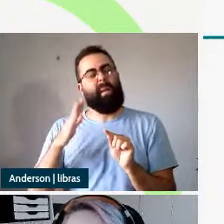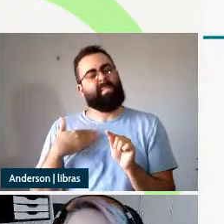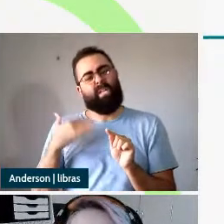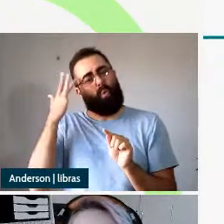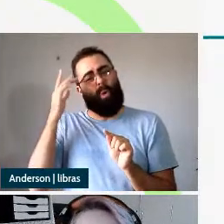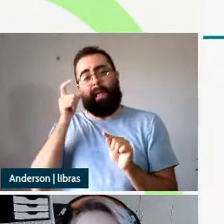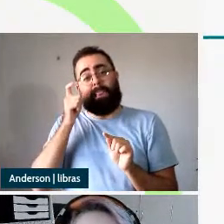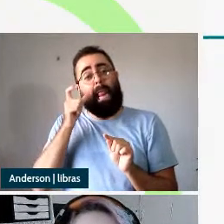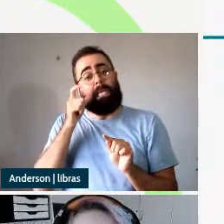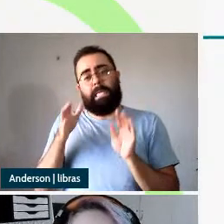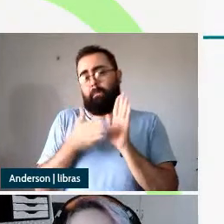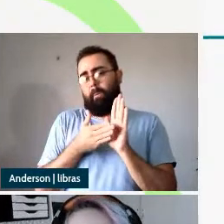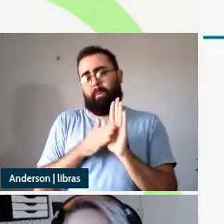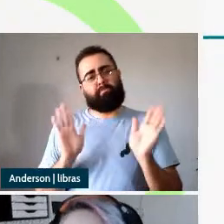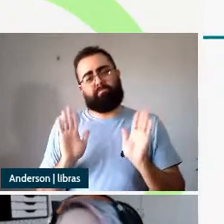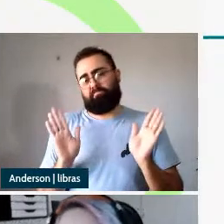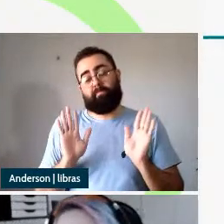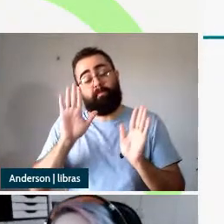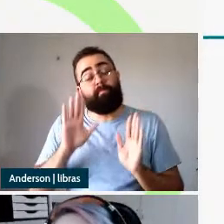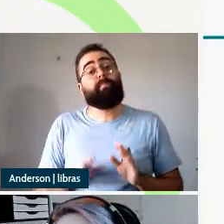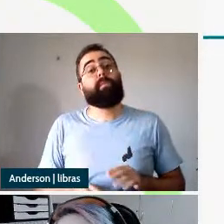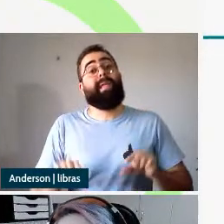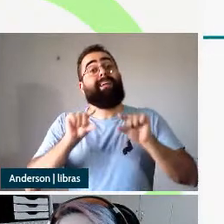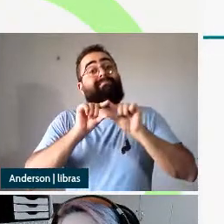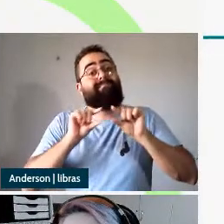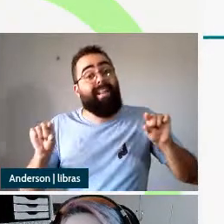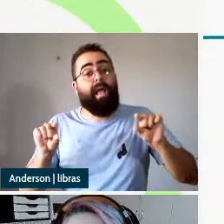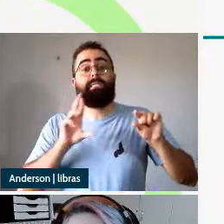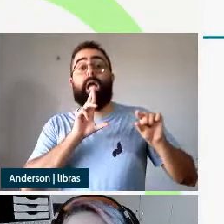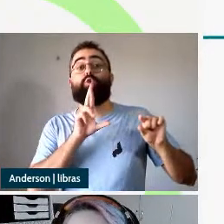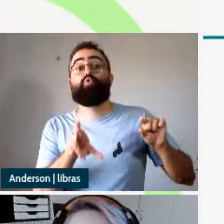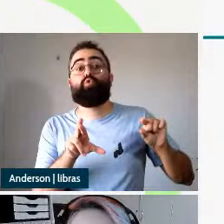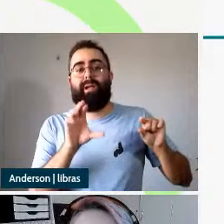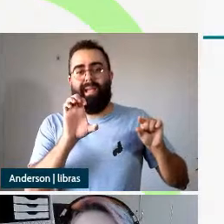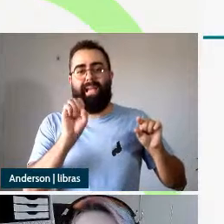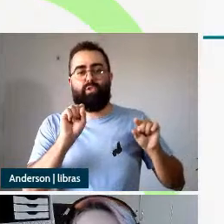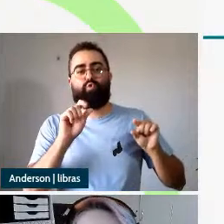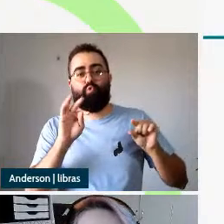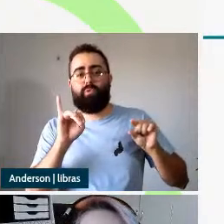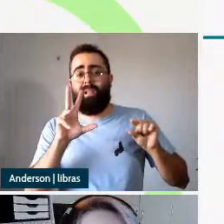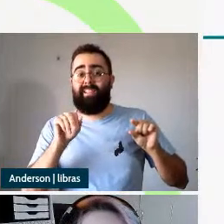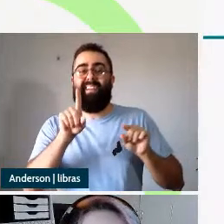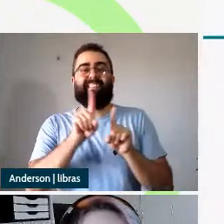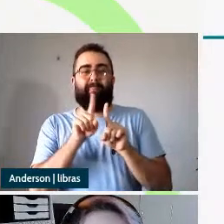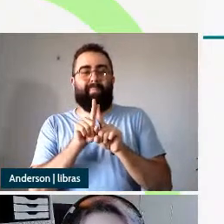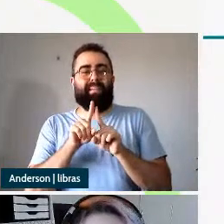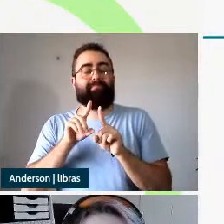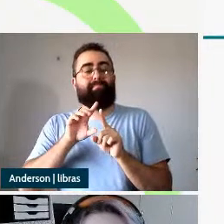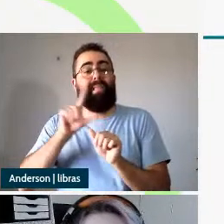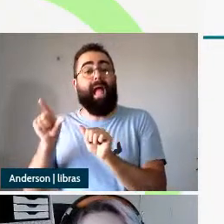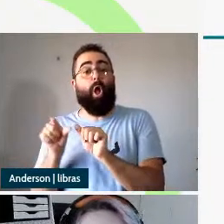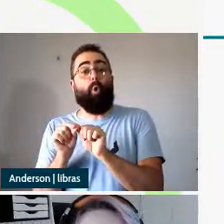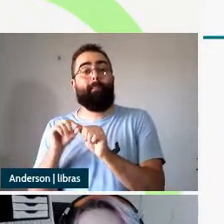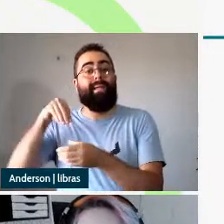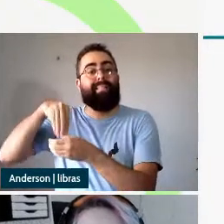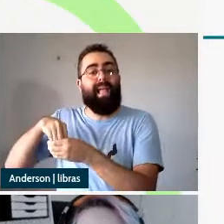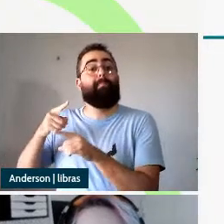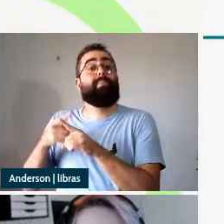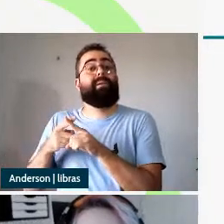para as resultativas a questão também é o argumento interno já que ele é feito no Vzinho